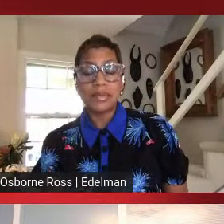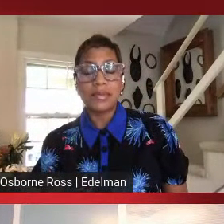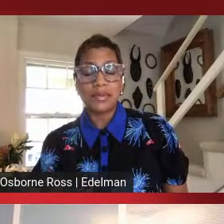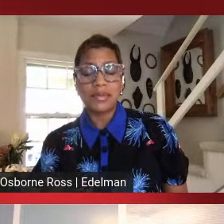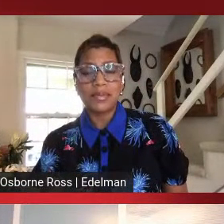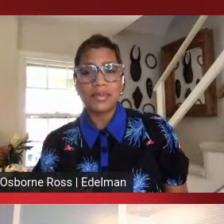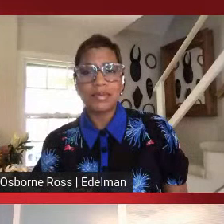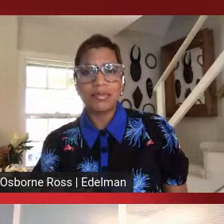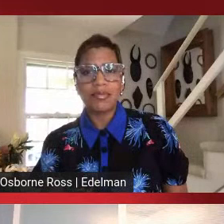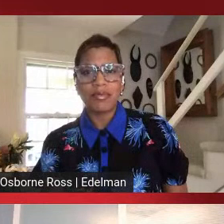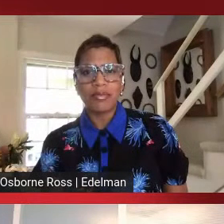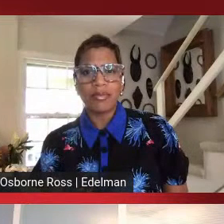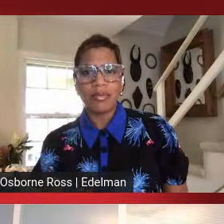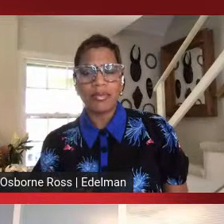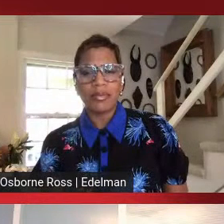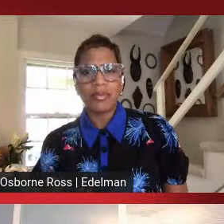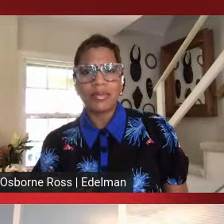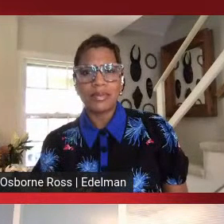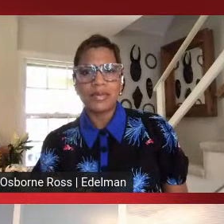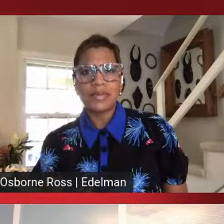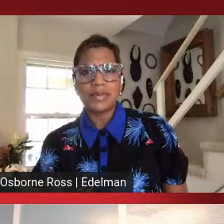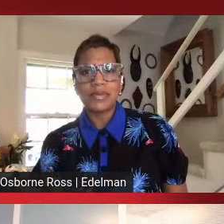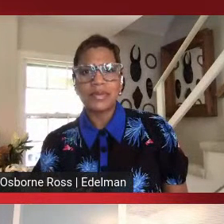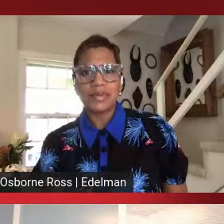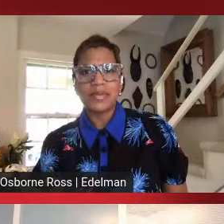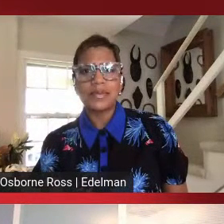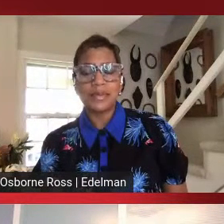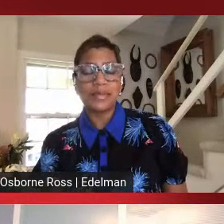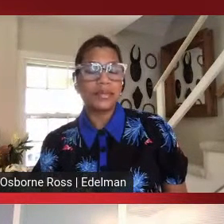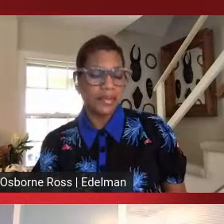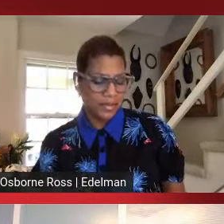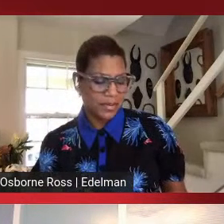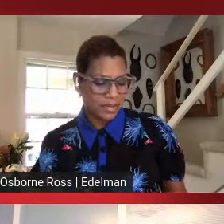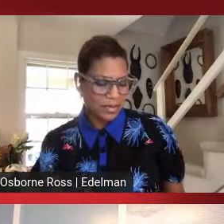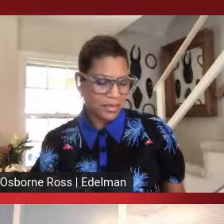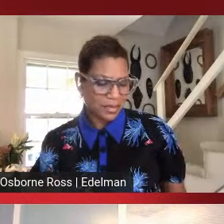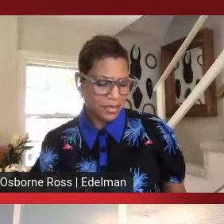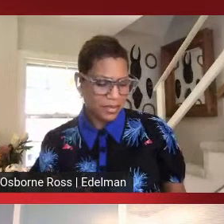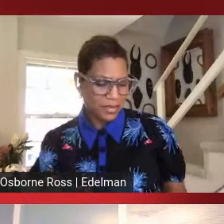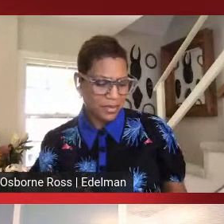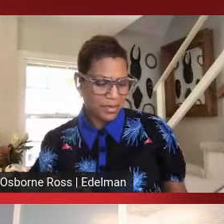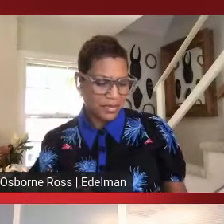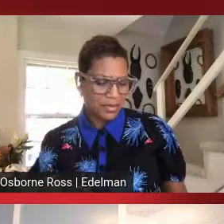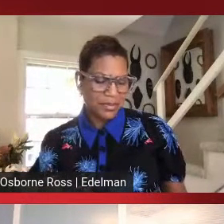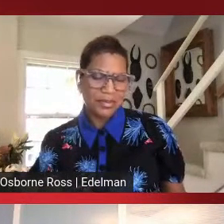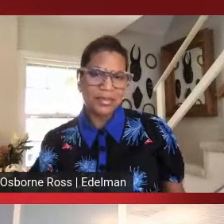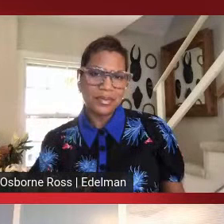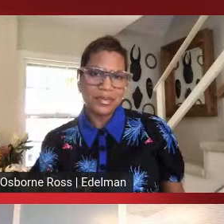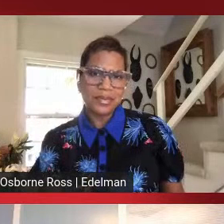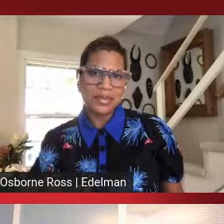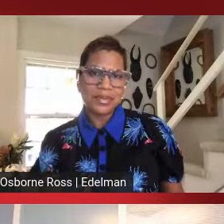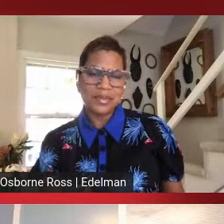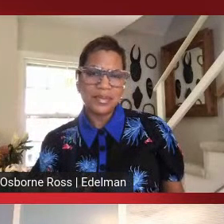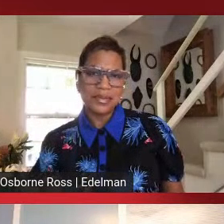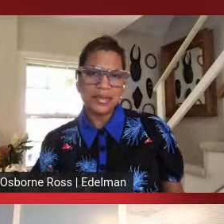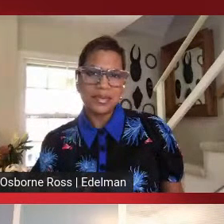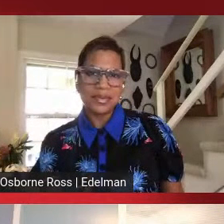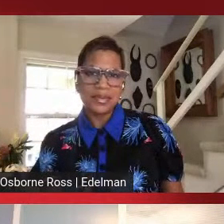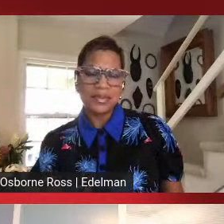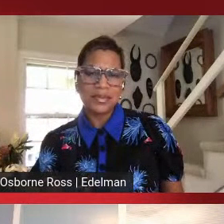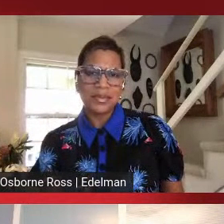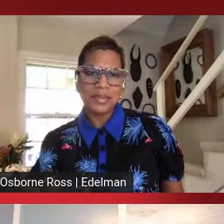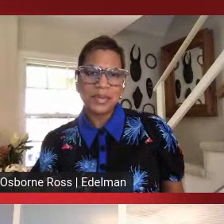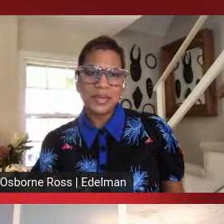para quem gosta de olhar pelo lado financeiro, além de construir uma sociedade melhor. Eu acredito que o que nós temos passado nesse ano,